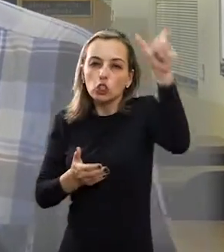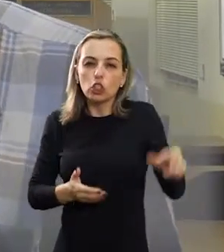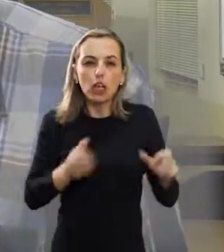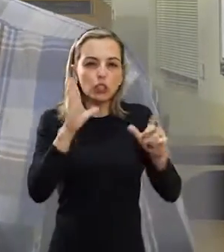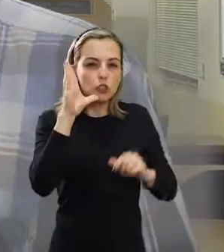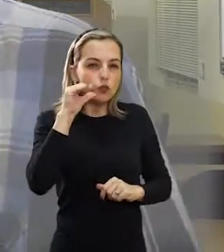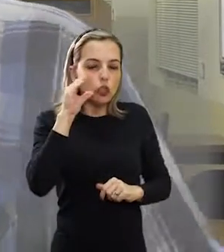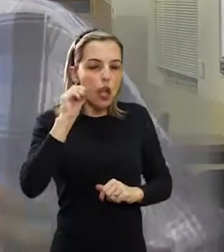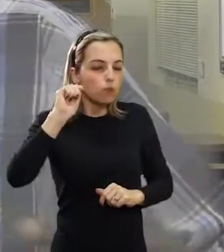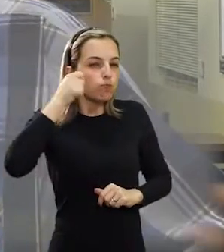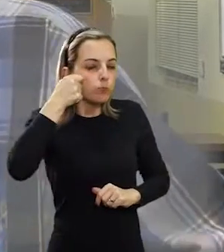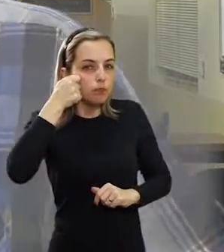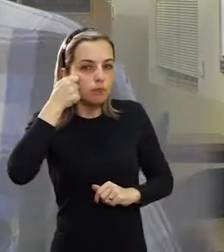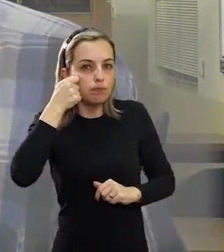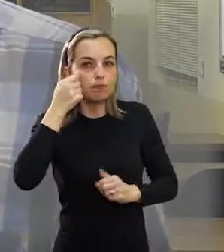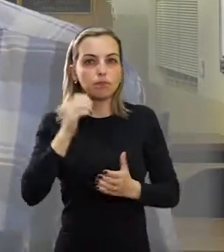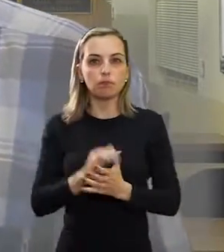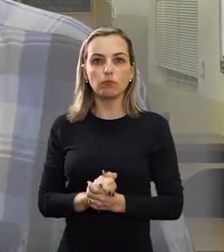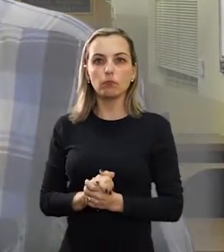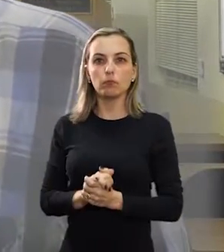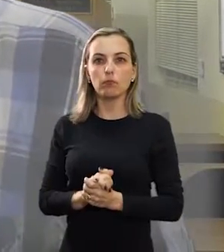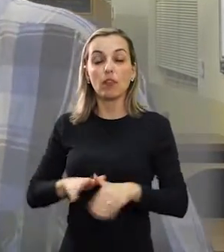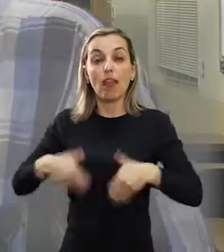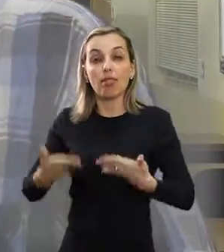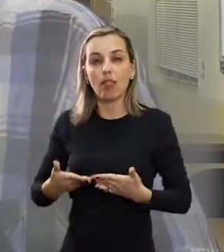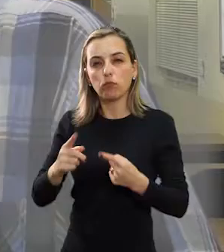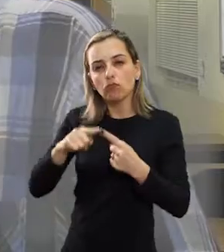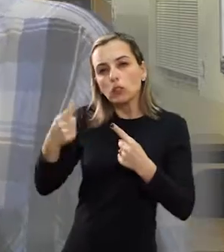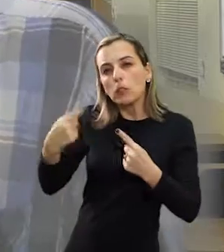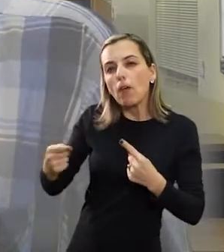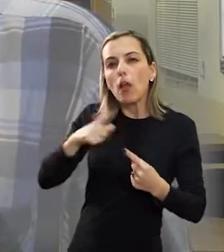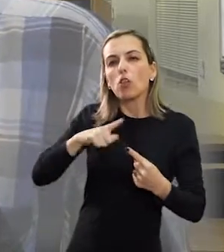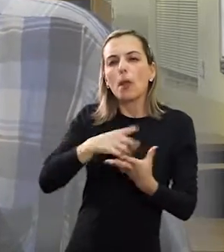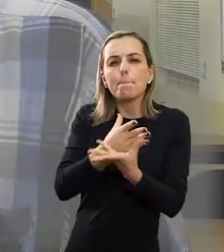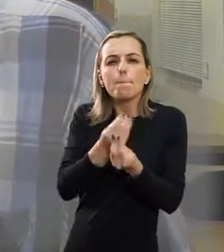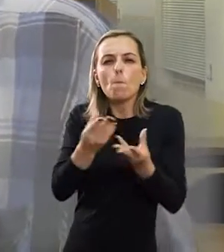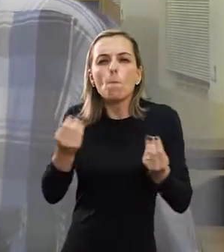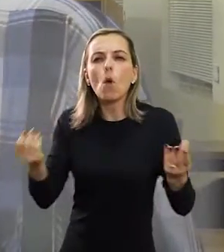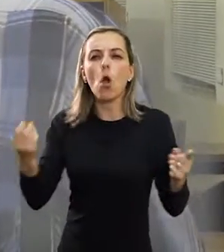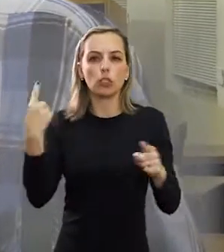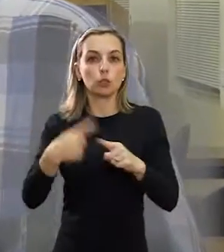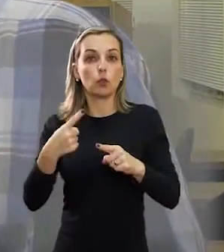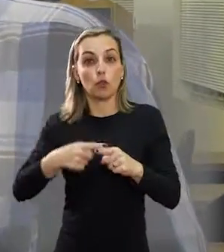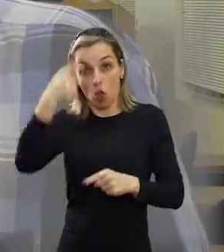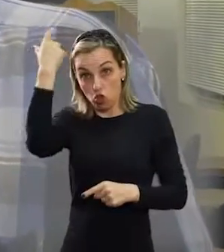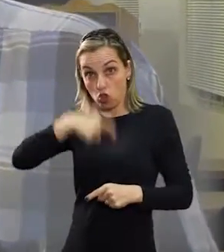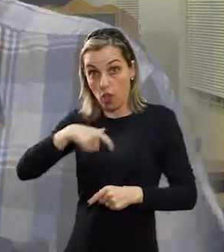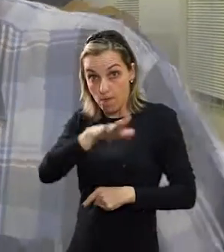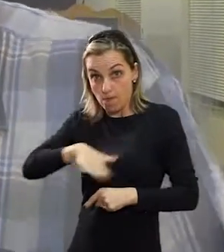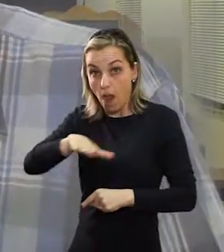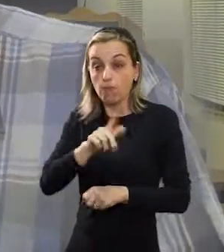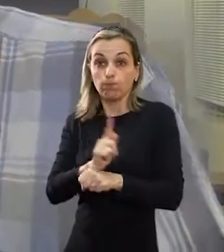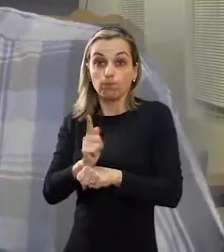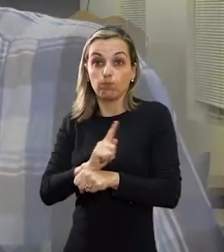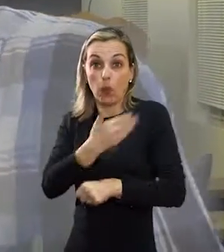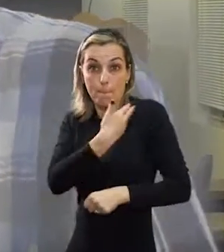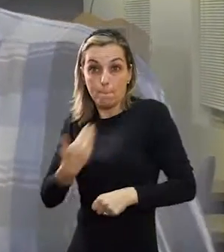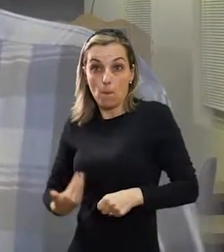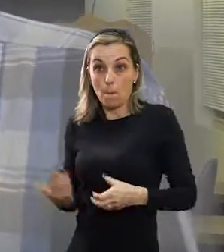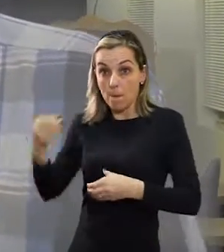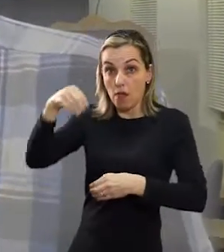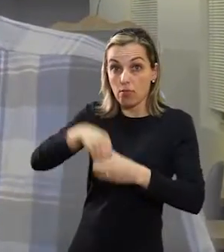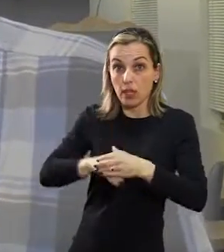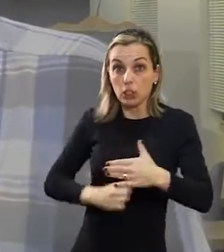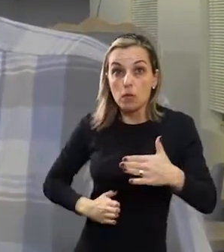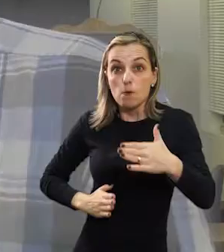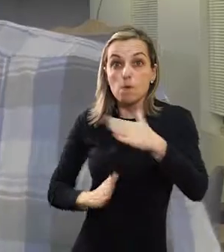tenta entender, o patrão como branco, o funcionário como negro, enfim. Então, quer dizer, tem muitas coisas que precisam ser feitas, então o desafio é grande, porque quando eu, por exemplo, o Luiz, me coloco na